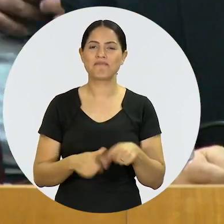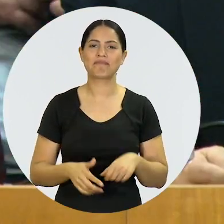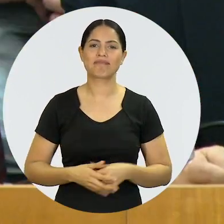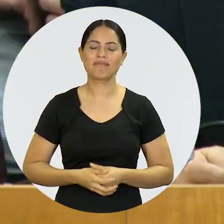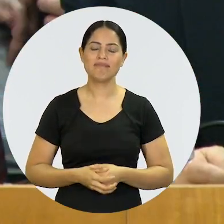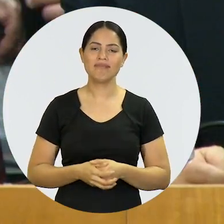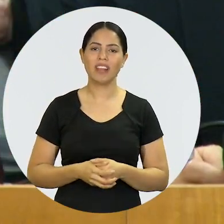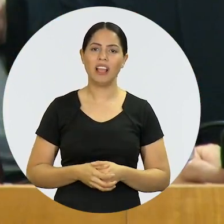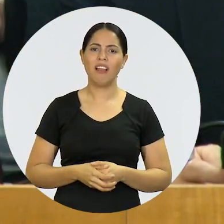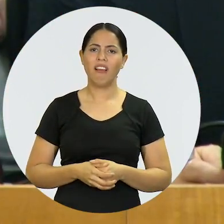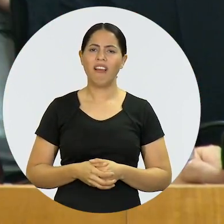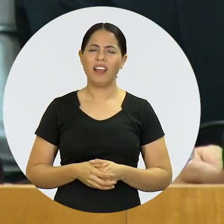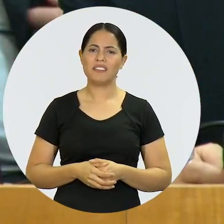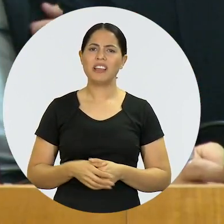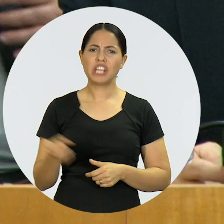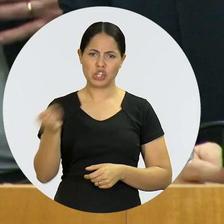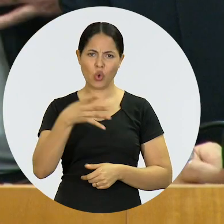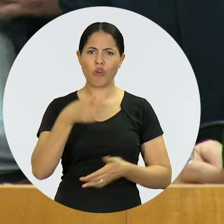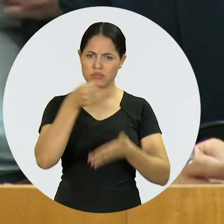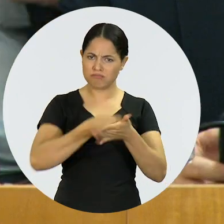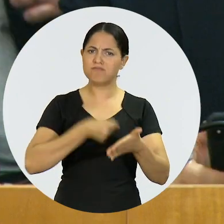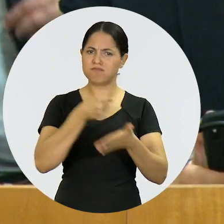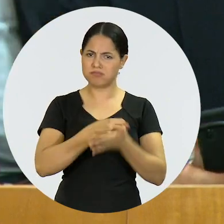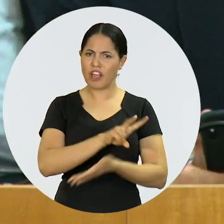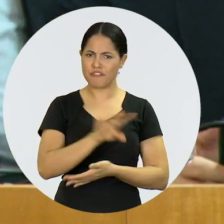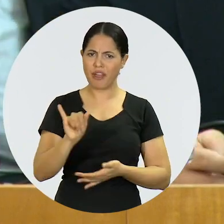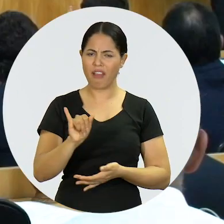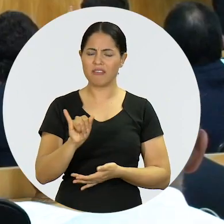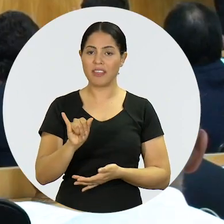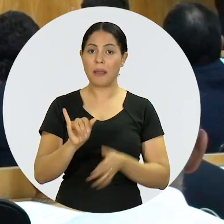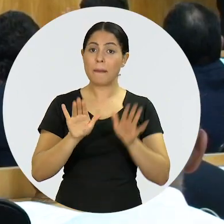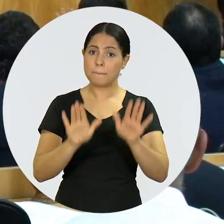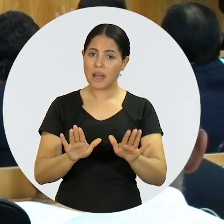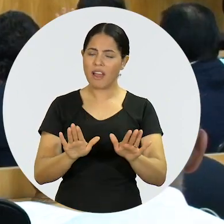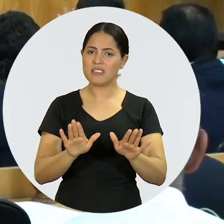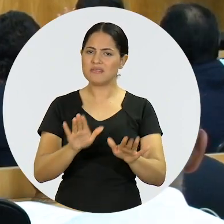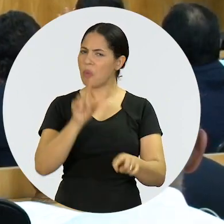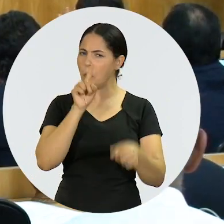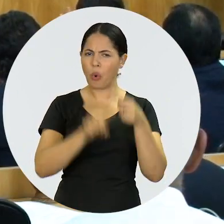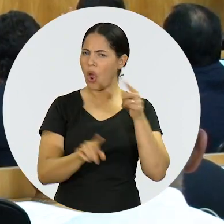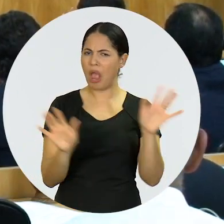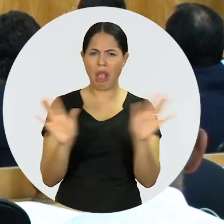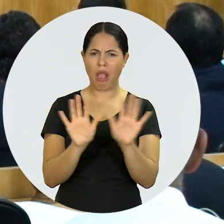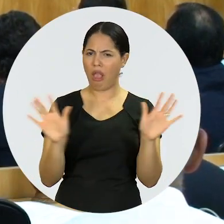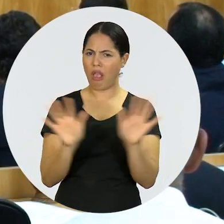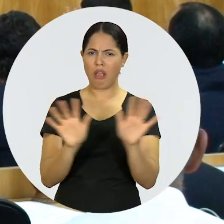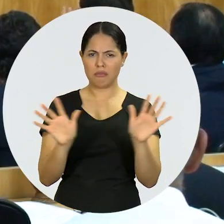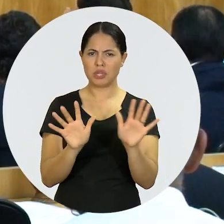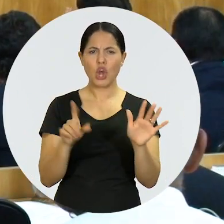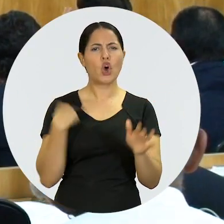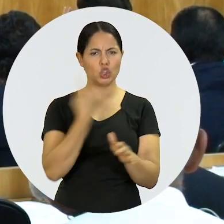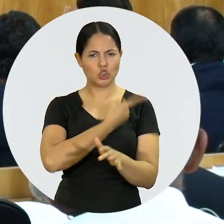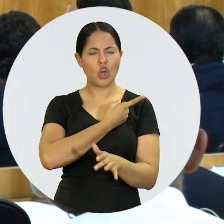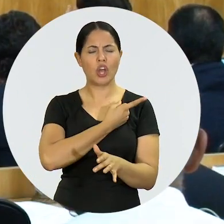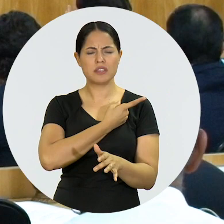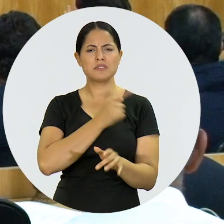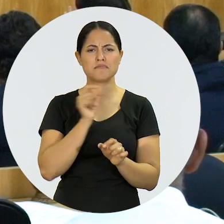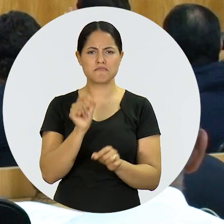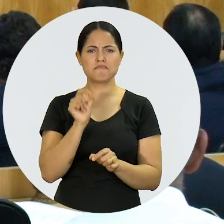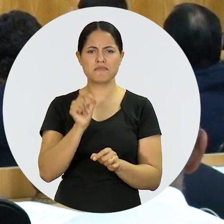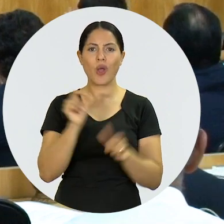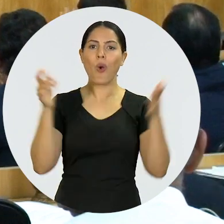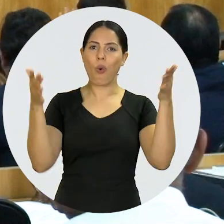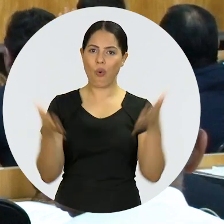porque entendo que há uma nova batalha a ser travada. Mas o que não impede é de